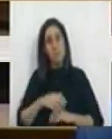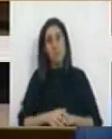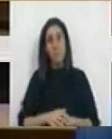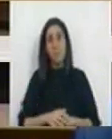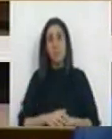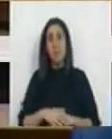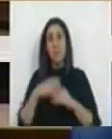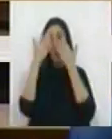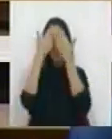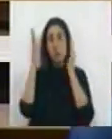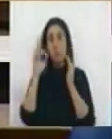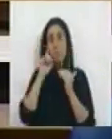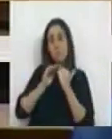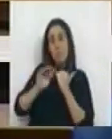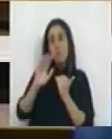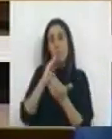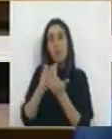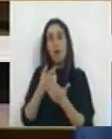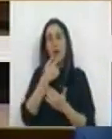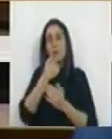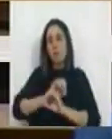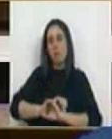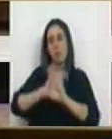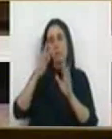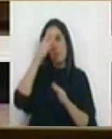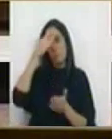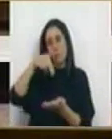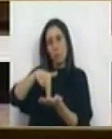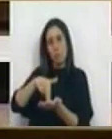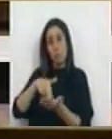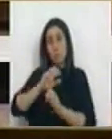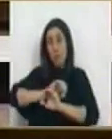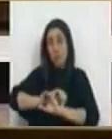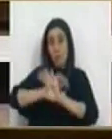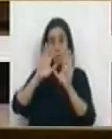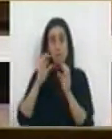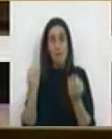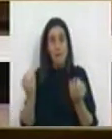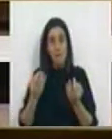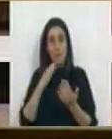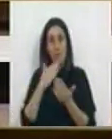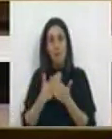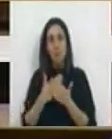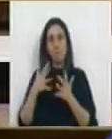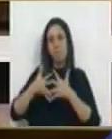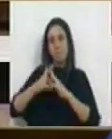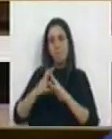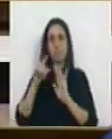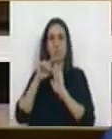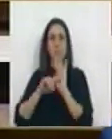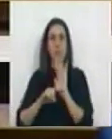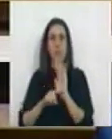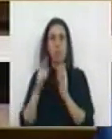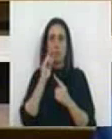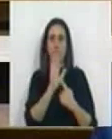estabilidade à democracia é a clareza das posições. É desta clareza que sai a solidez das medidas